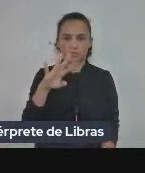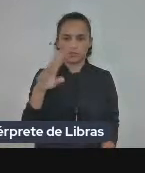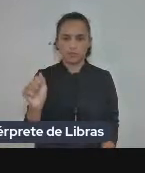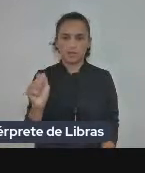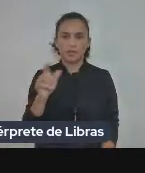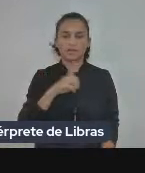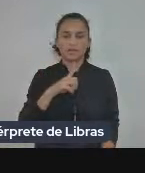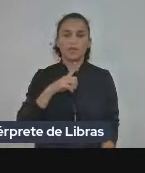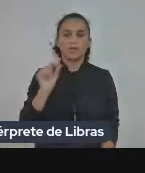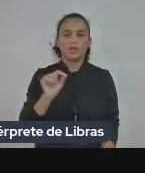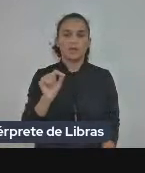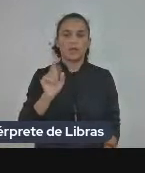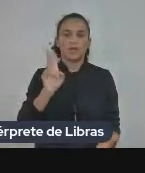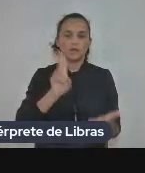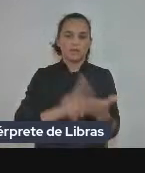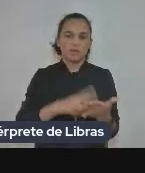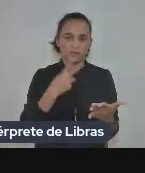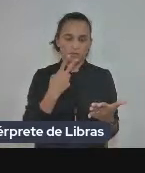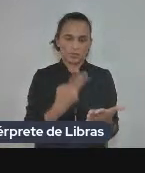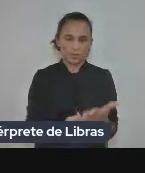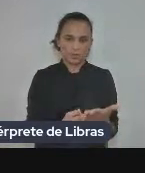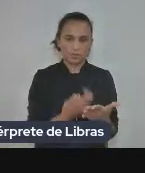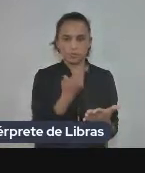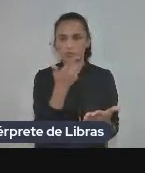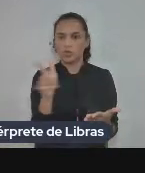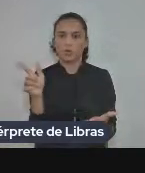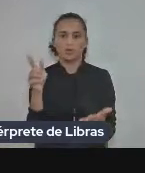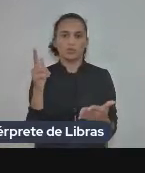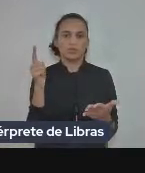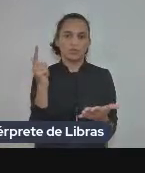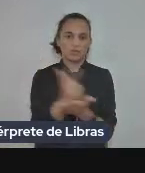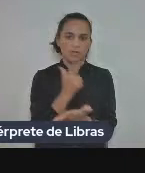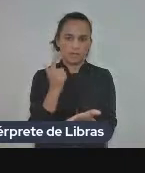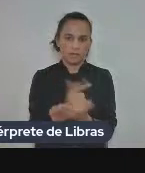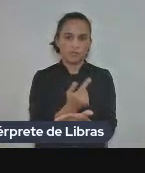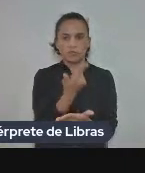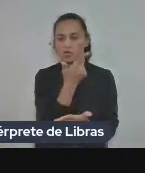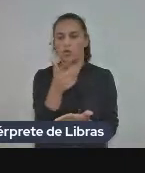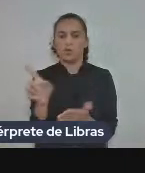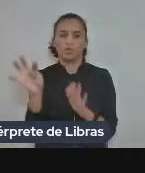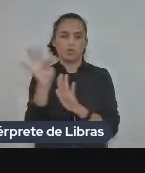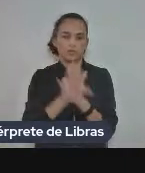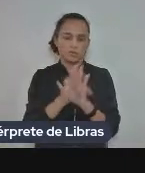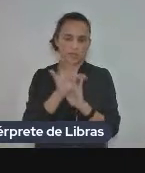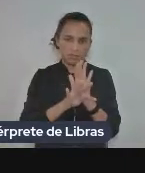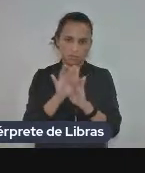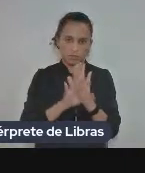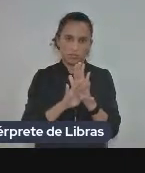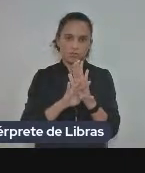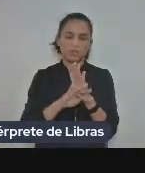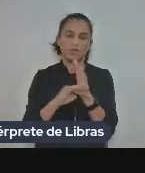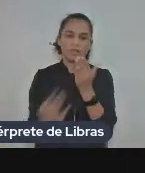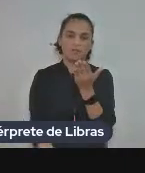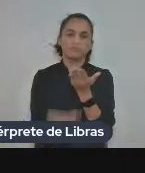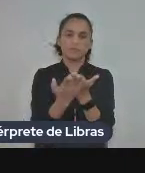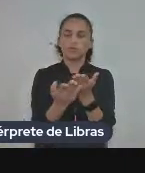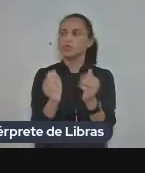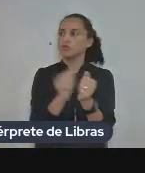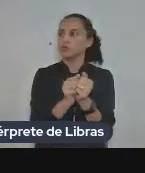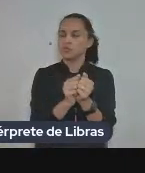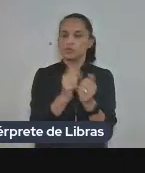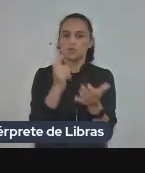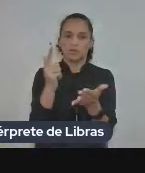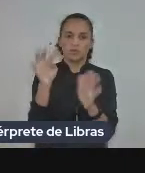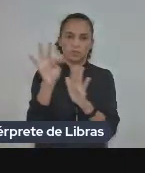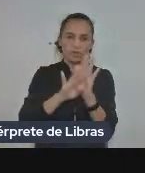aparece também a menção aos tradutores de outros livros de outros textos que acompanham o texto de Freud então nós